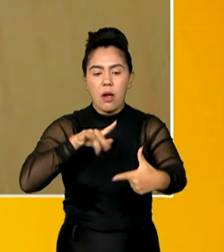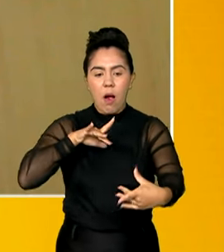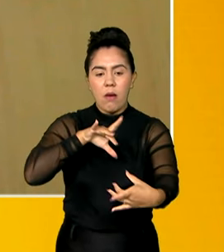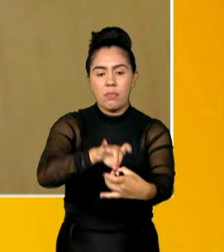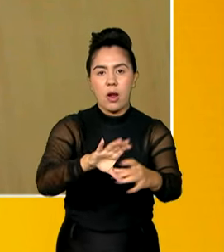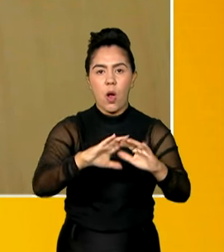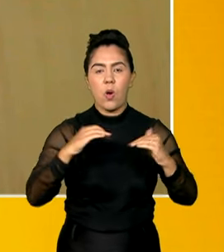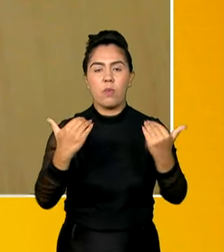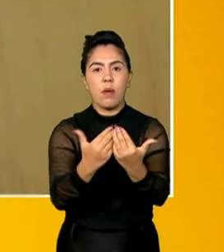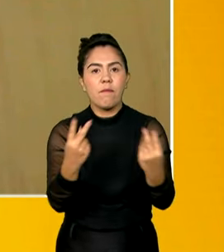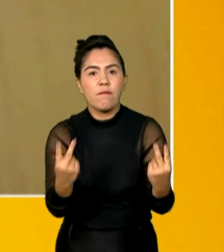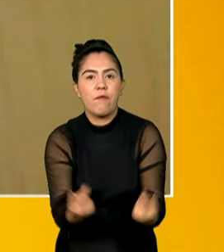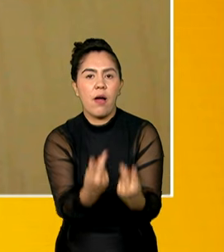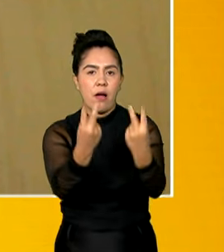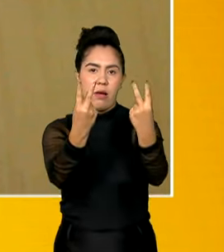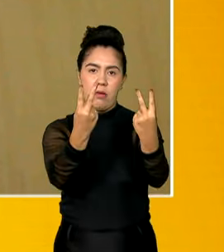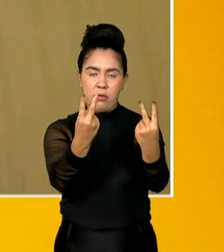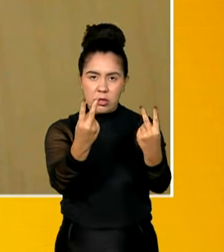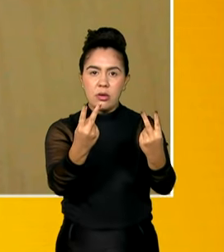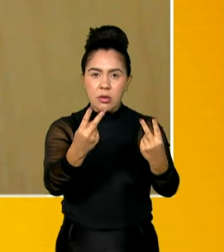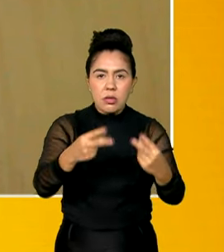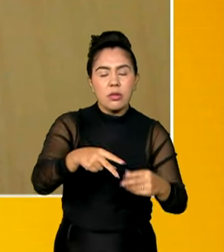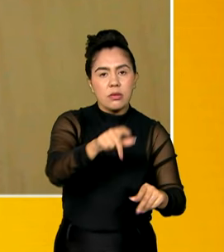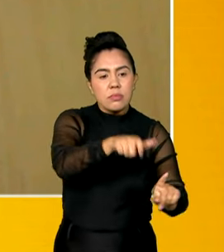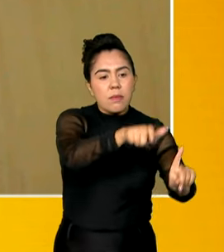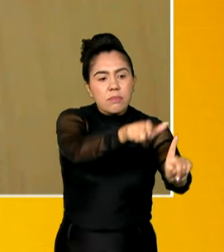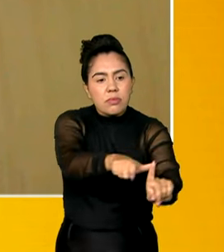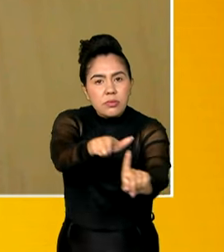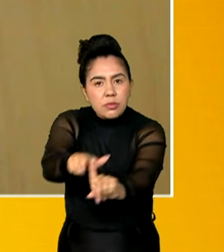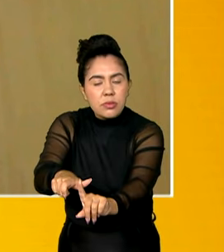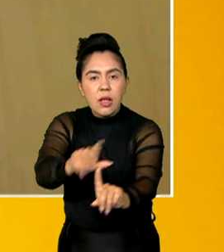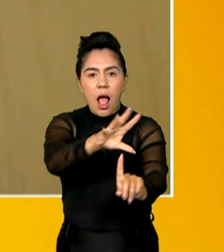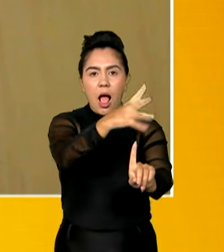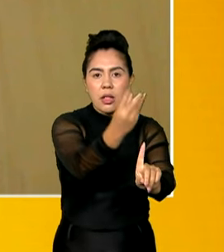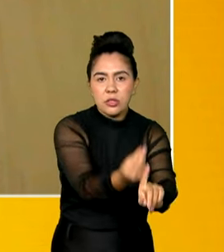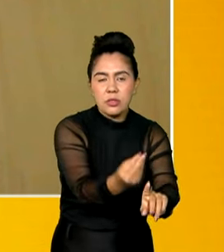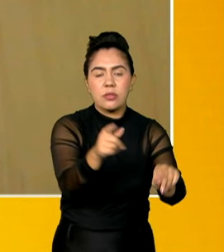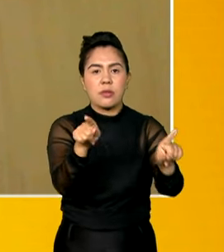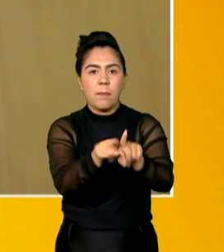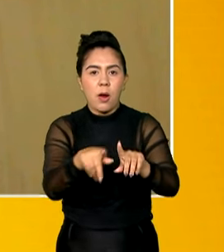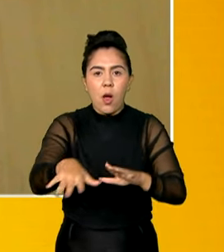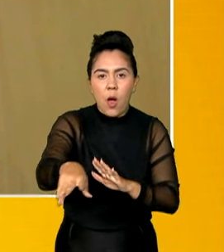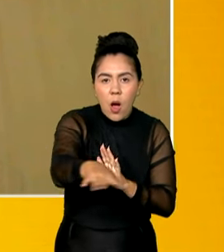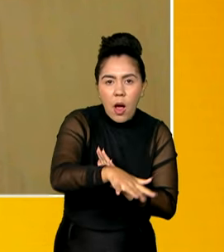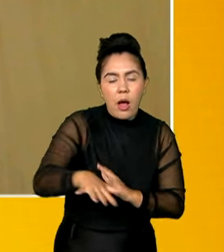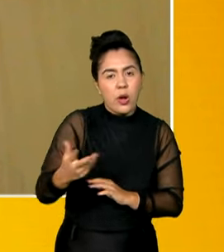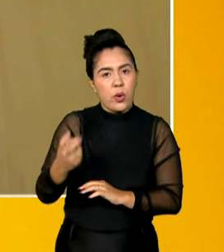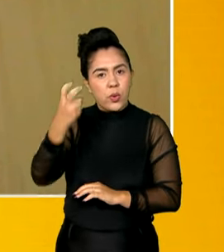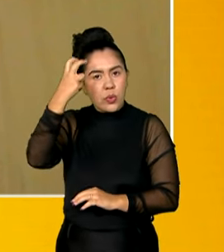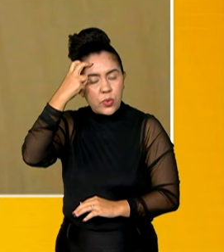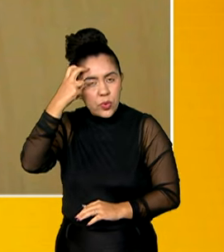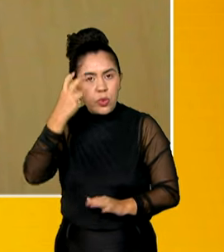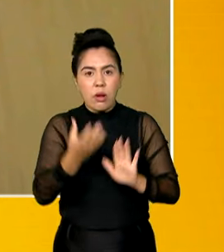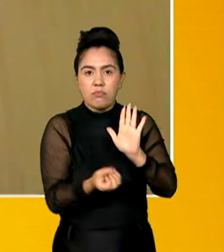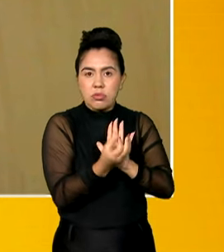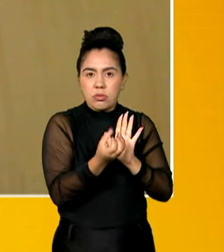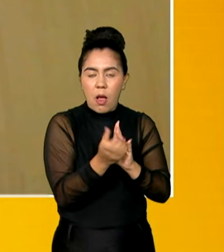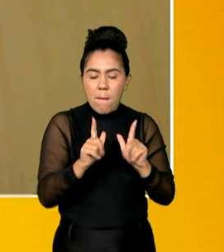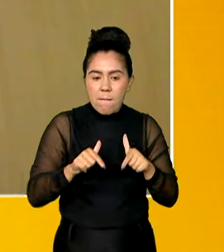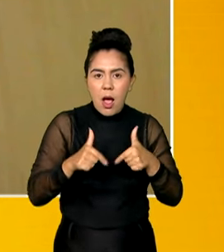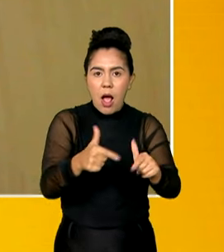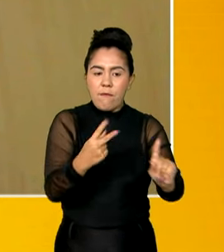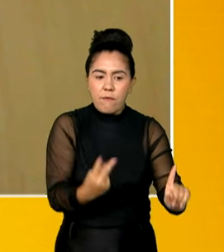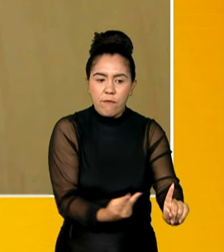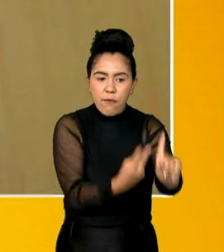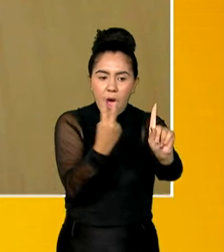valorizar a atuação dos agentes culturais, dos produtores e produtoras de cultura lá na ponta, valorizando